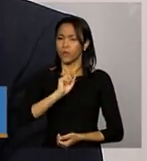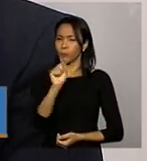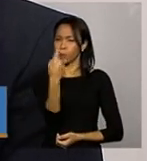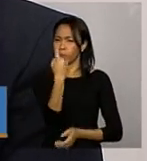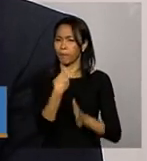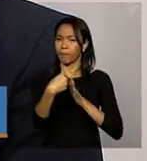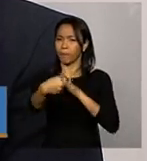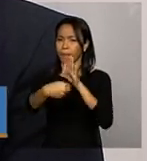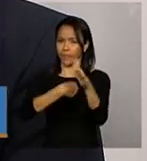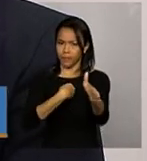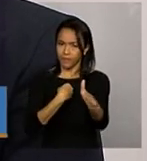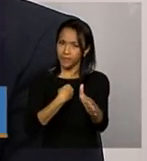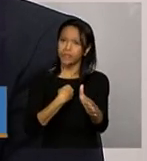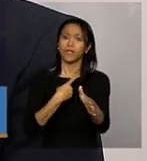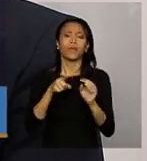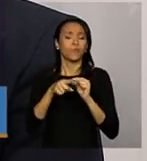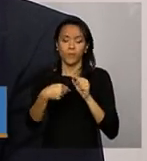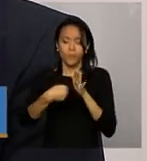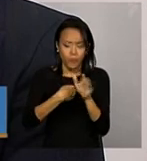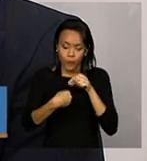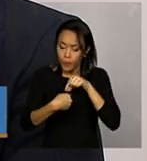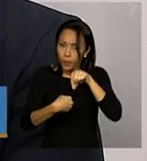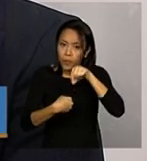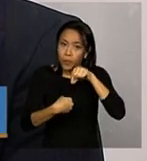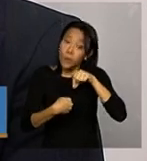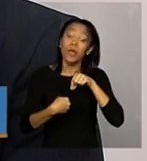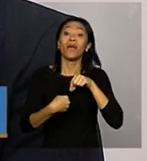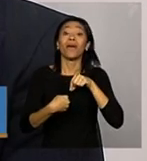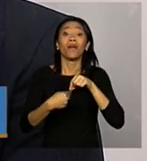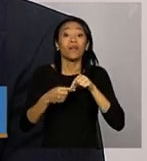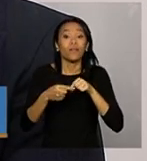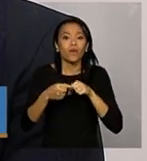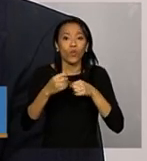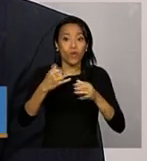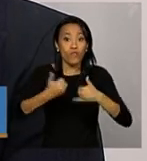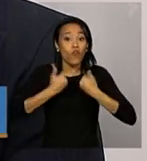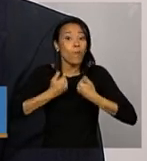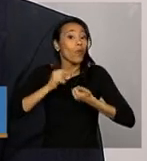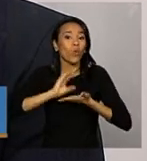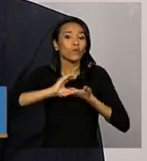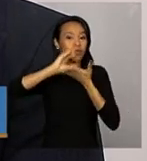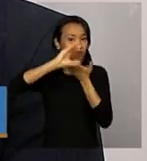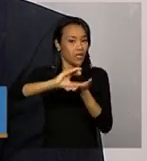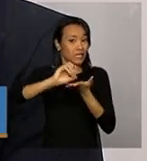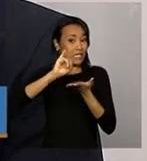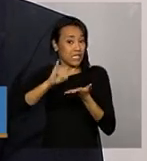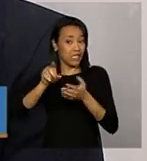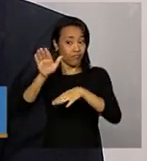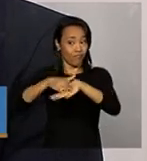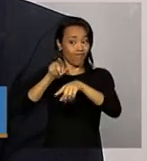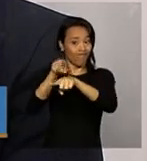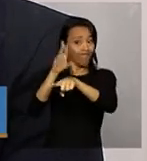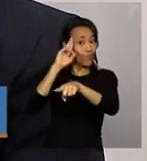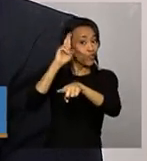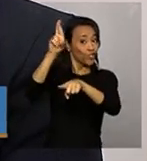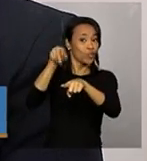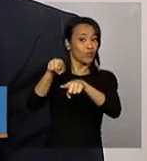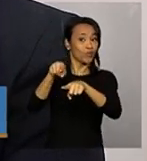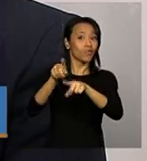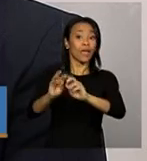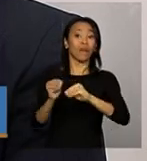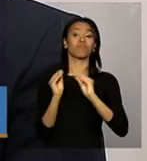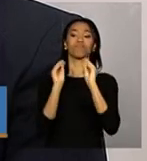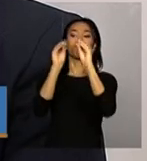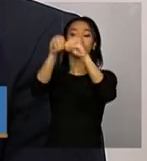que a está dando a possibilidade do Conselho nos informar se o gestor está alocando recursos para o controle social